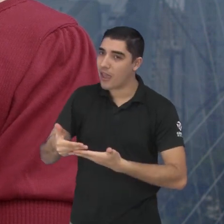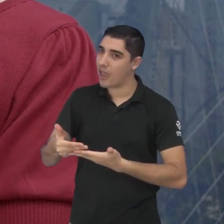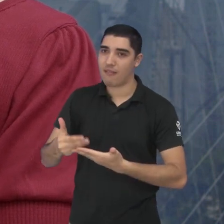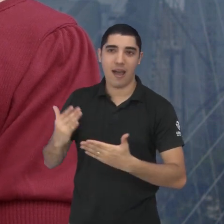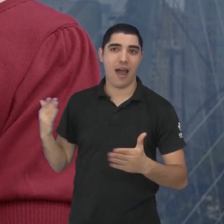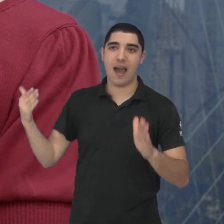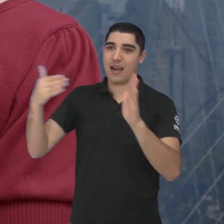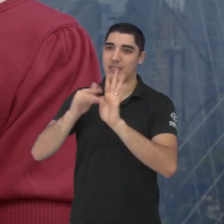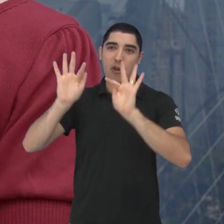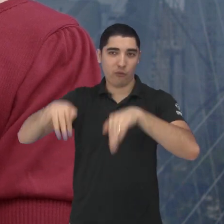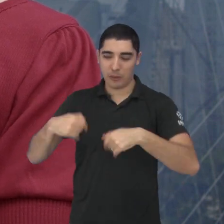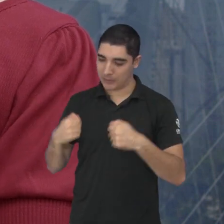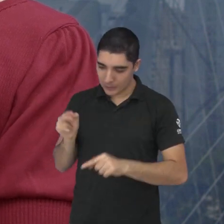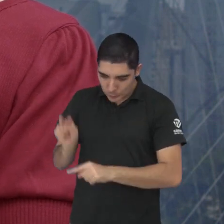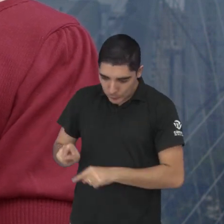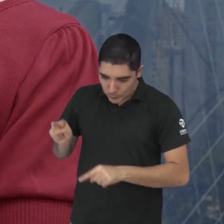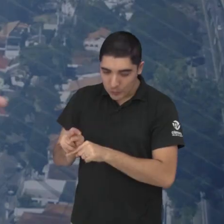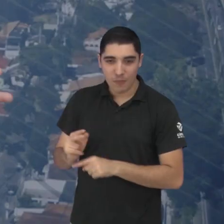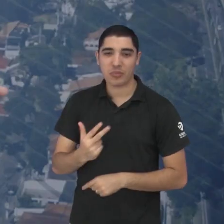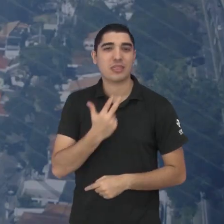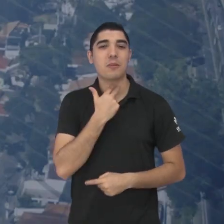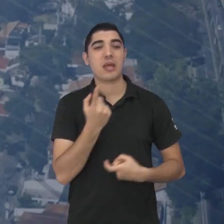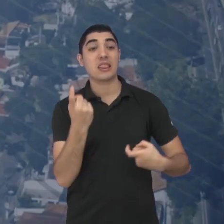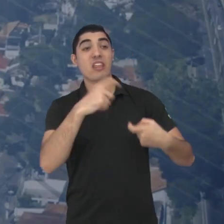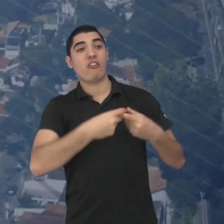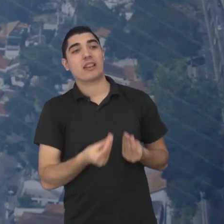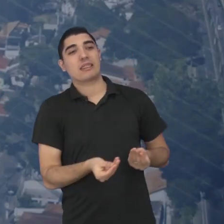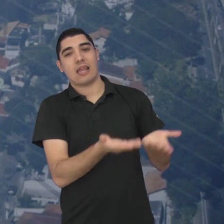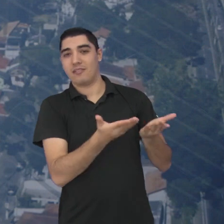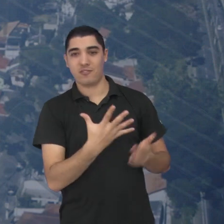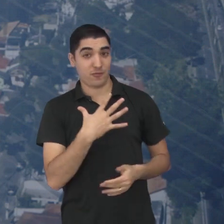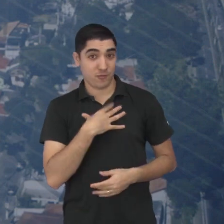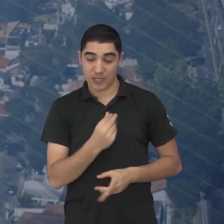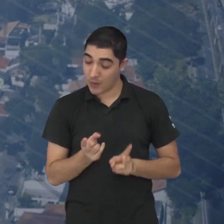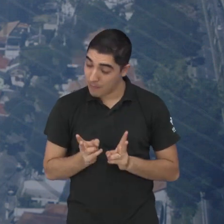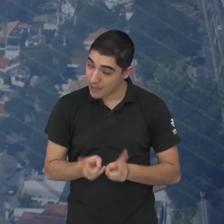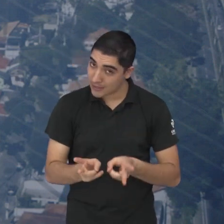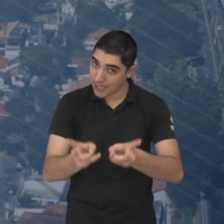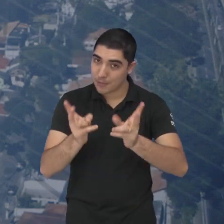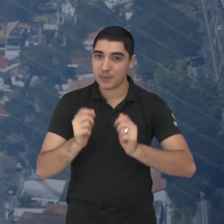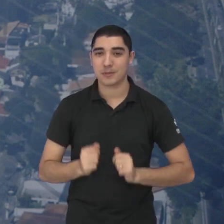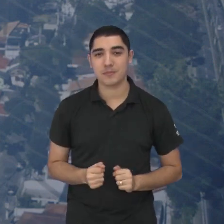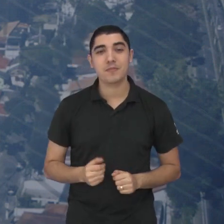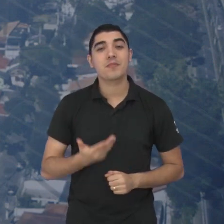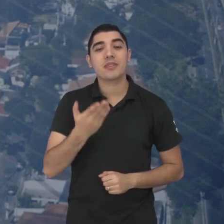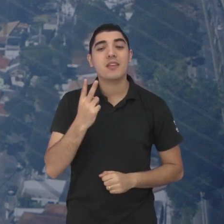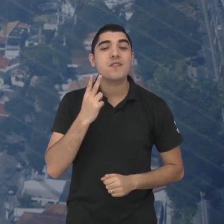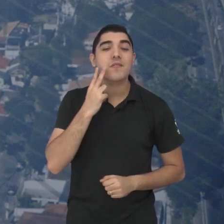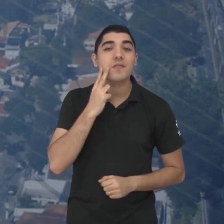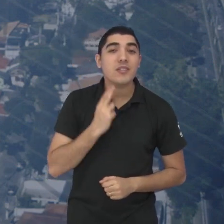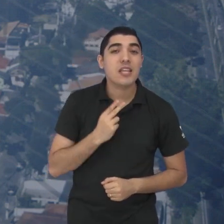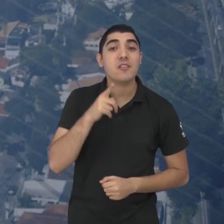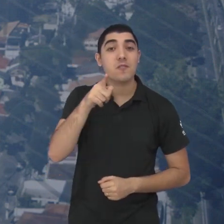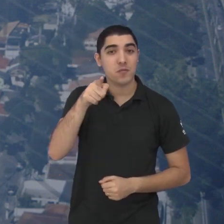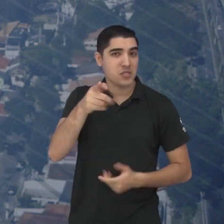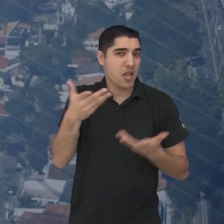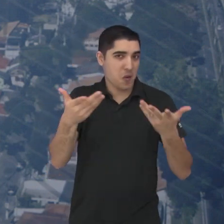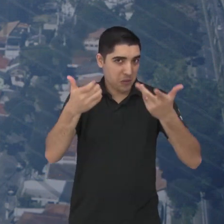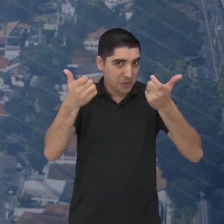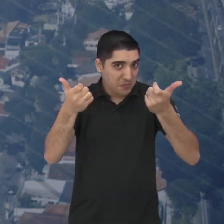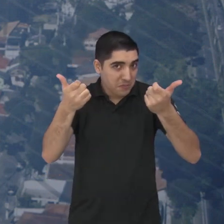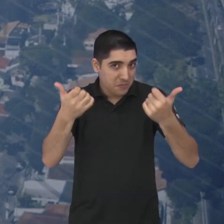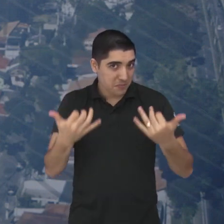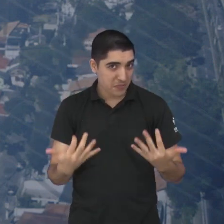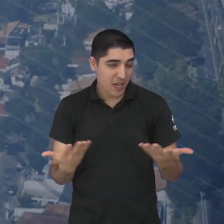gente até o fim não tem como devolver não fala o filho é pra sempre gente Viviane quais são as suas considerações